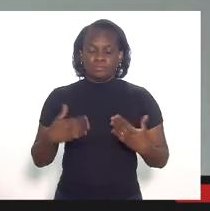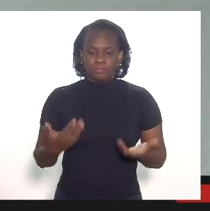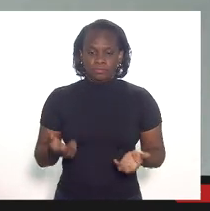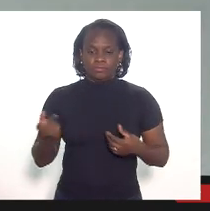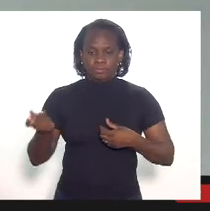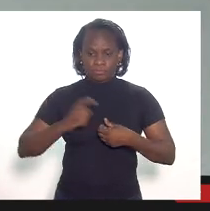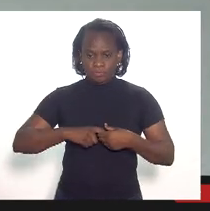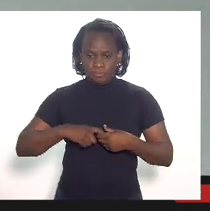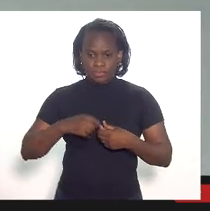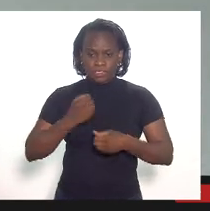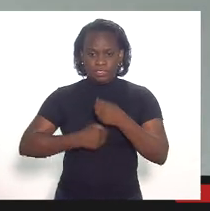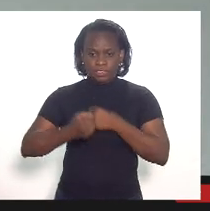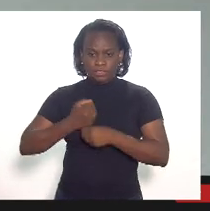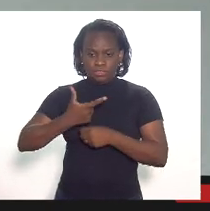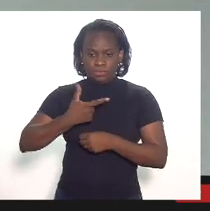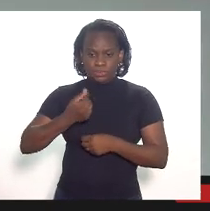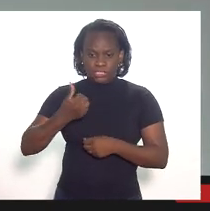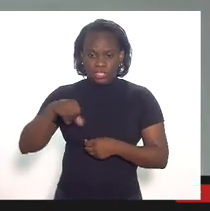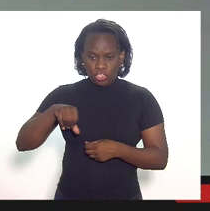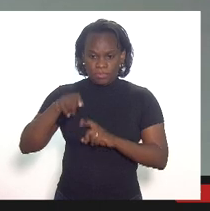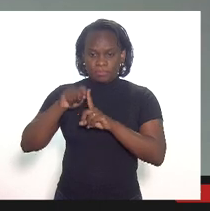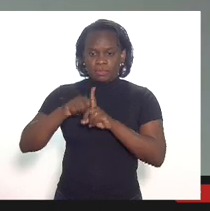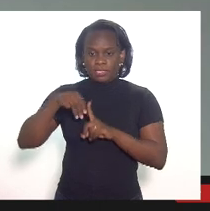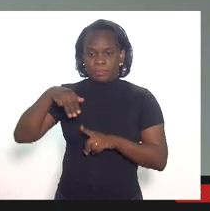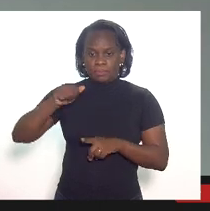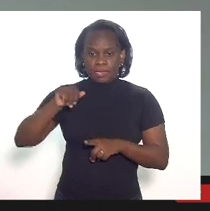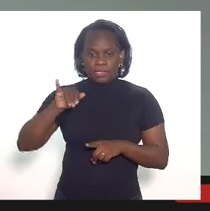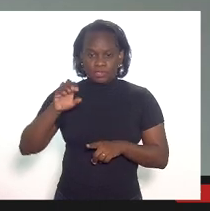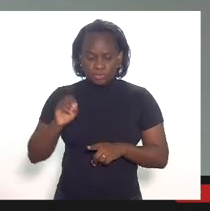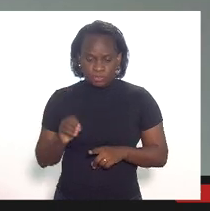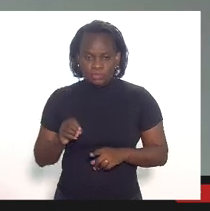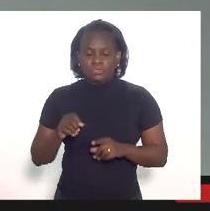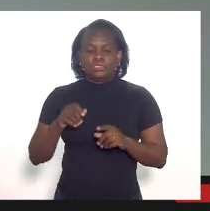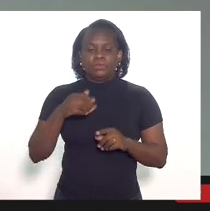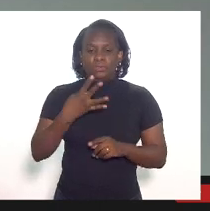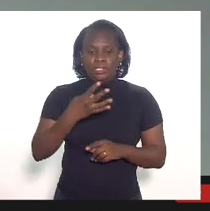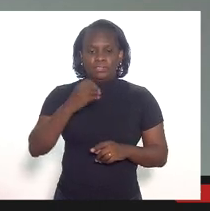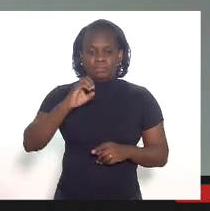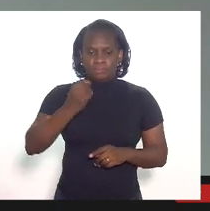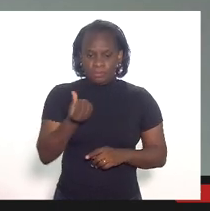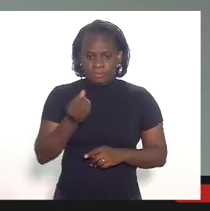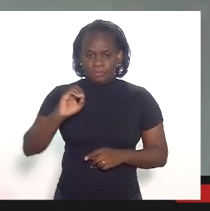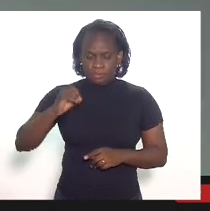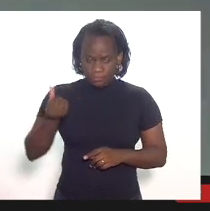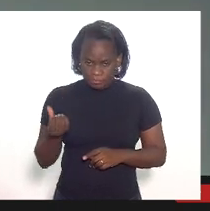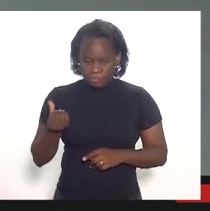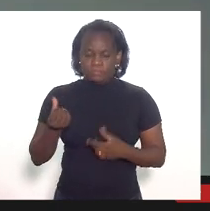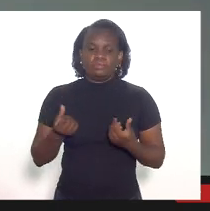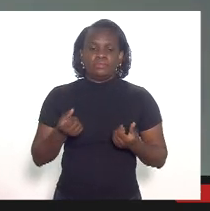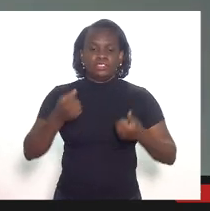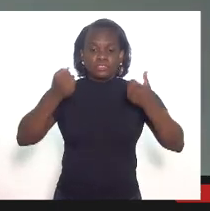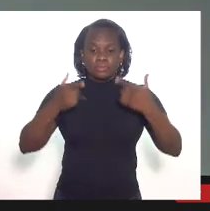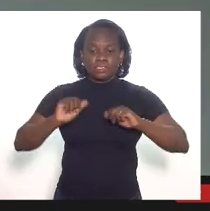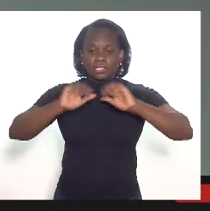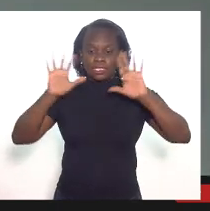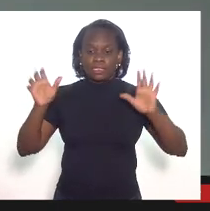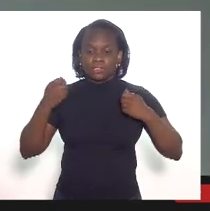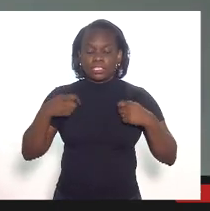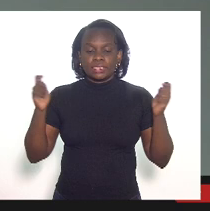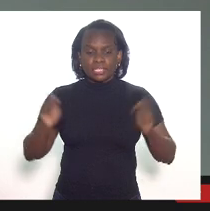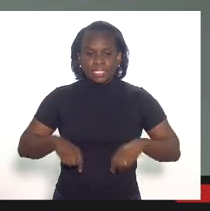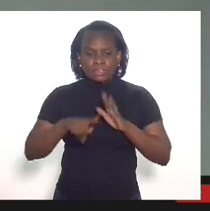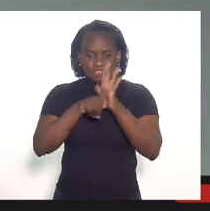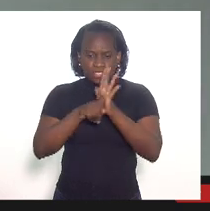lá a maio de 2019, na ADIM 4606, que de fato deixa claro a possibilidade de fiscalização